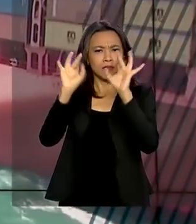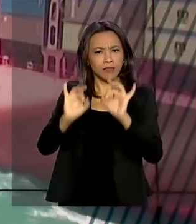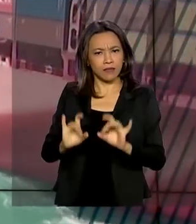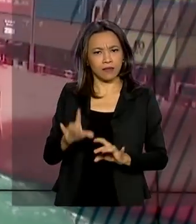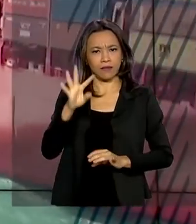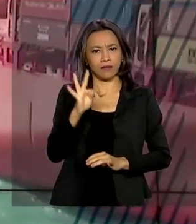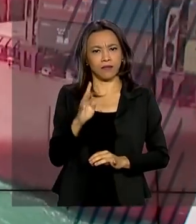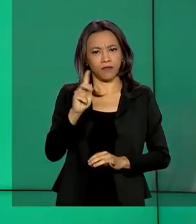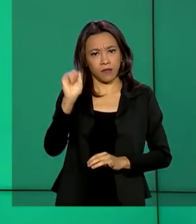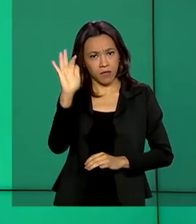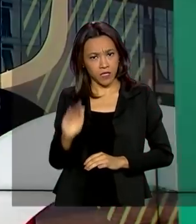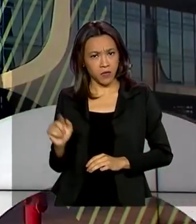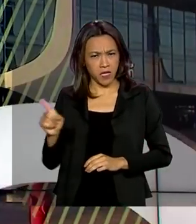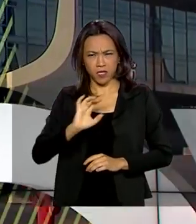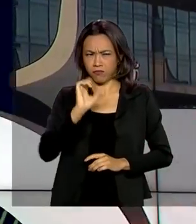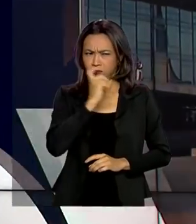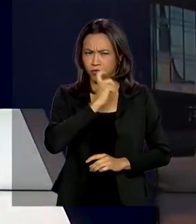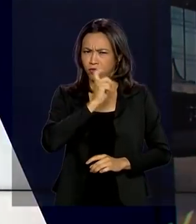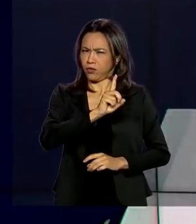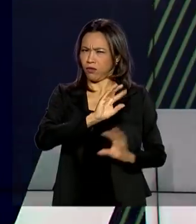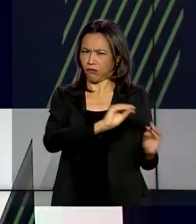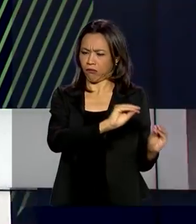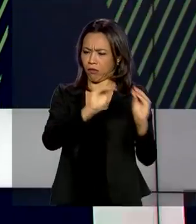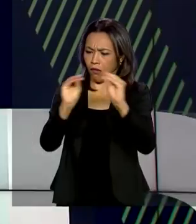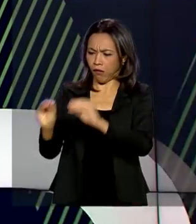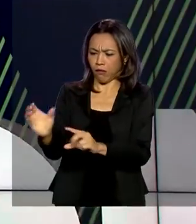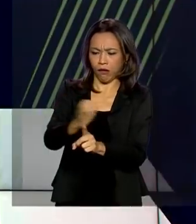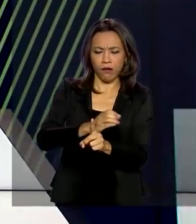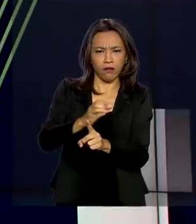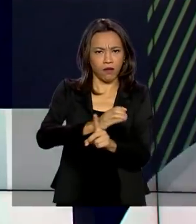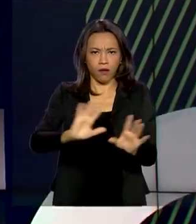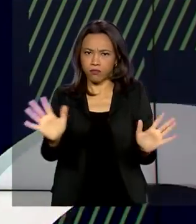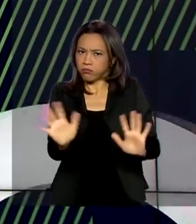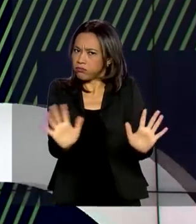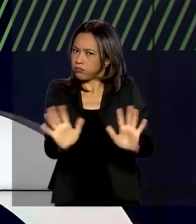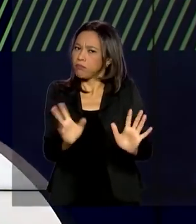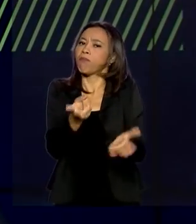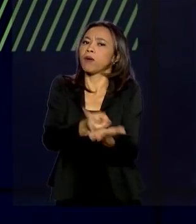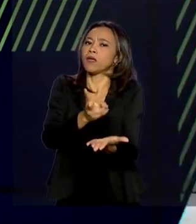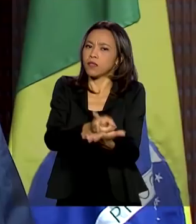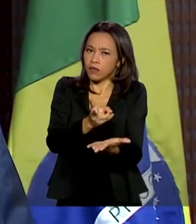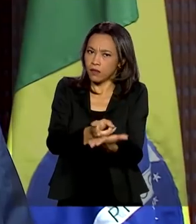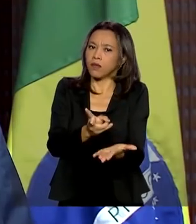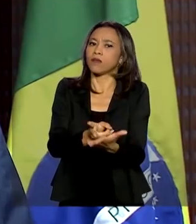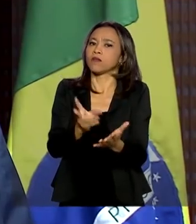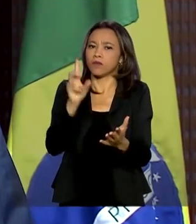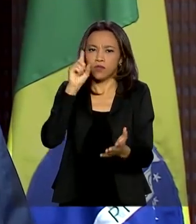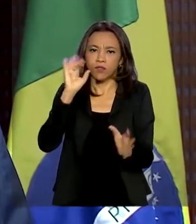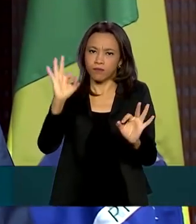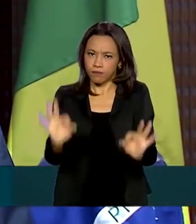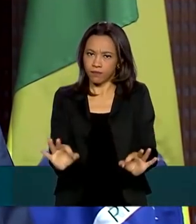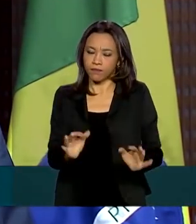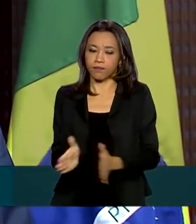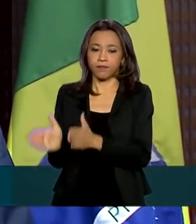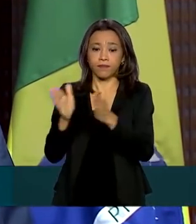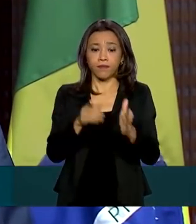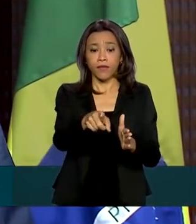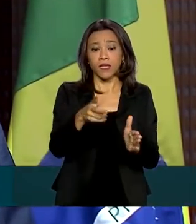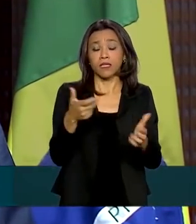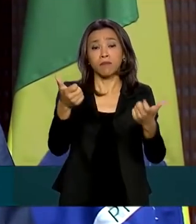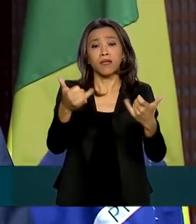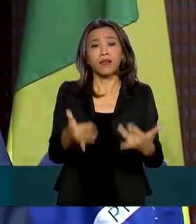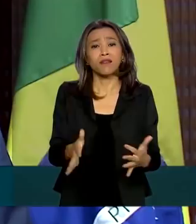Educação desmentiu qualquer alteração no calendário do exame neste ano. Está muito cedo para a gente